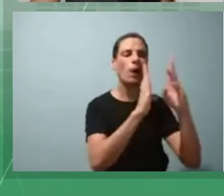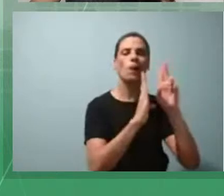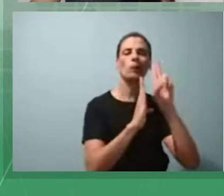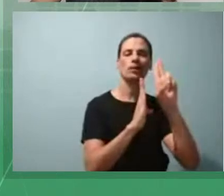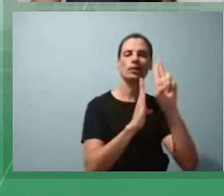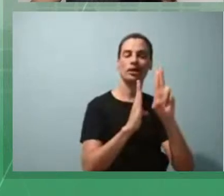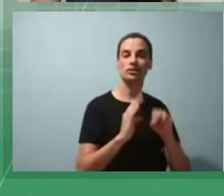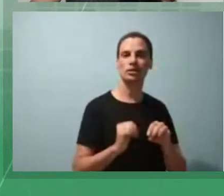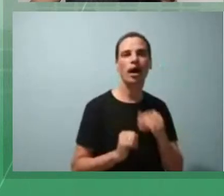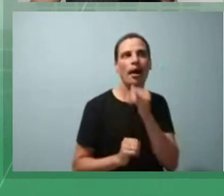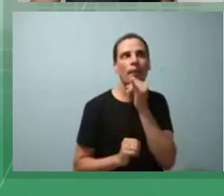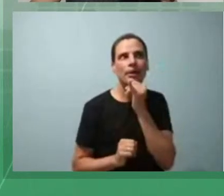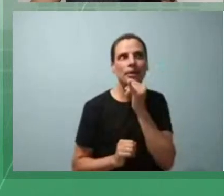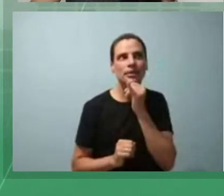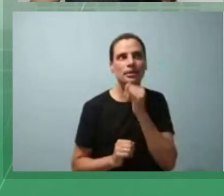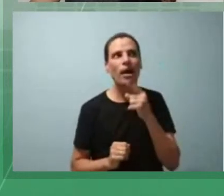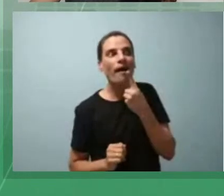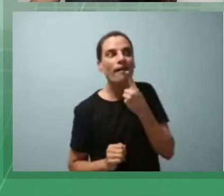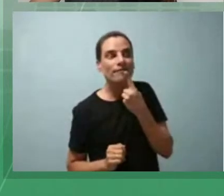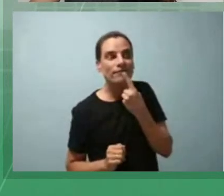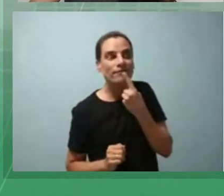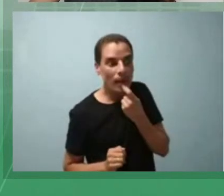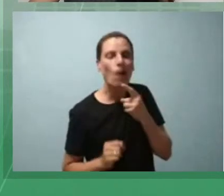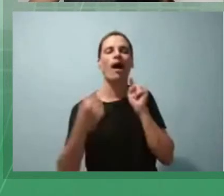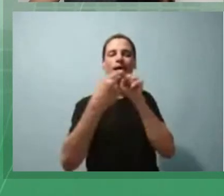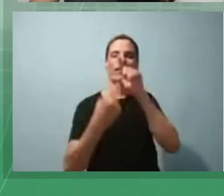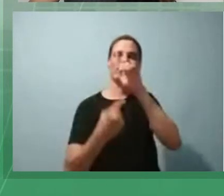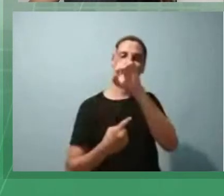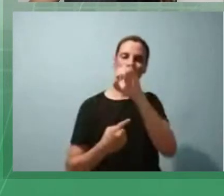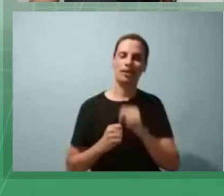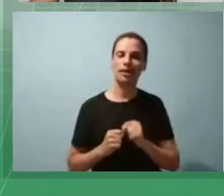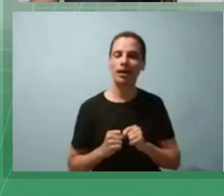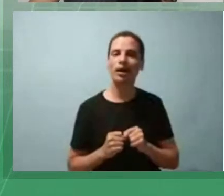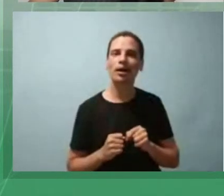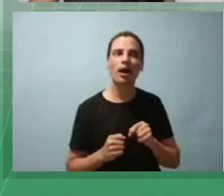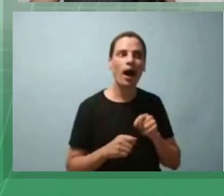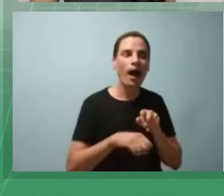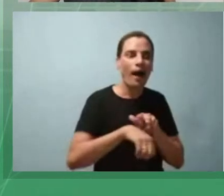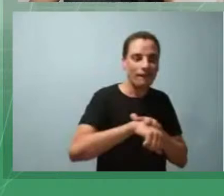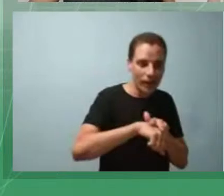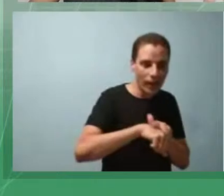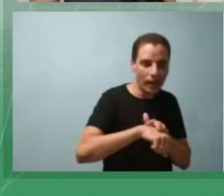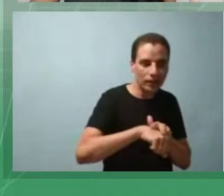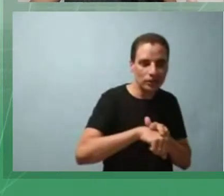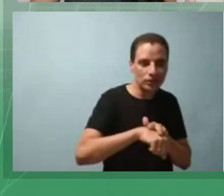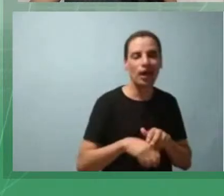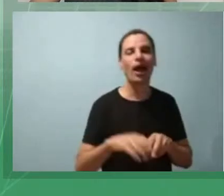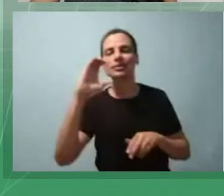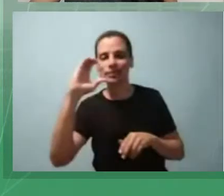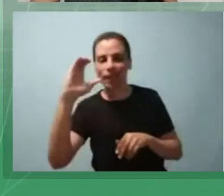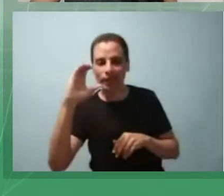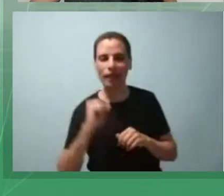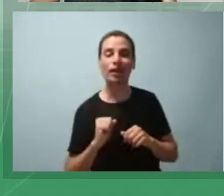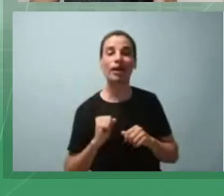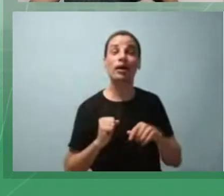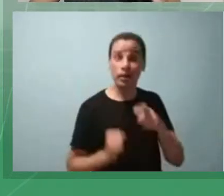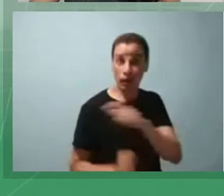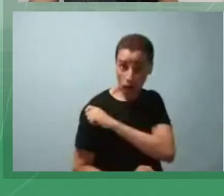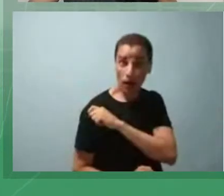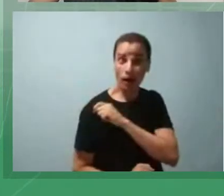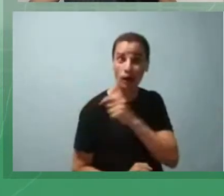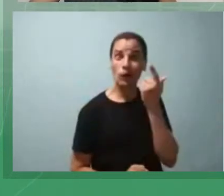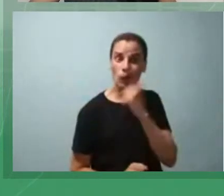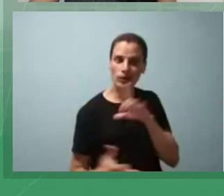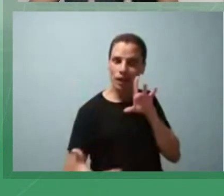com a cor vermelha, ele vai entender que é a dezena. Se ele entender que está a cor verde, centena, então, ele vai fazer uma